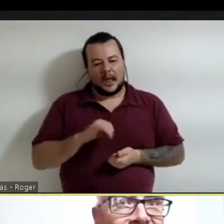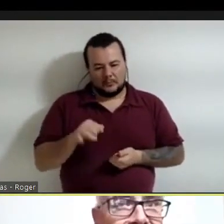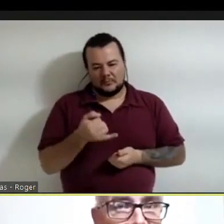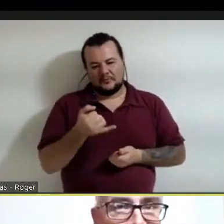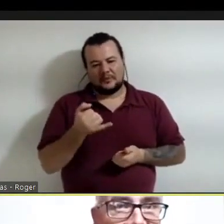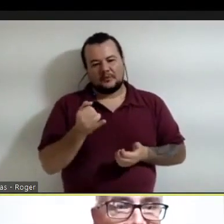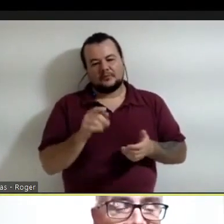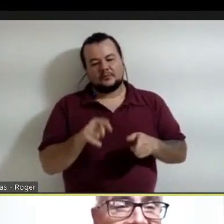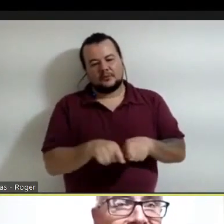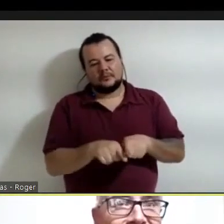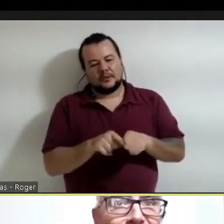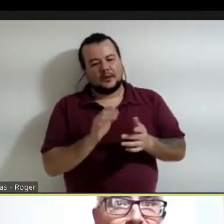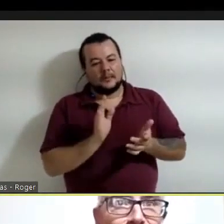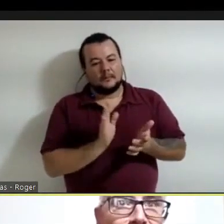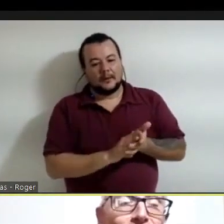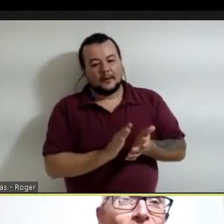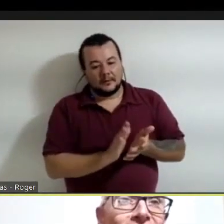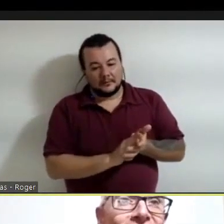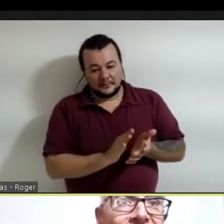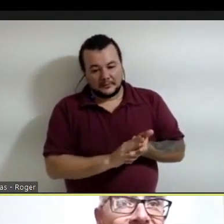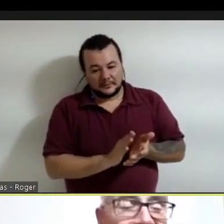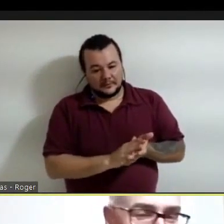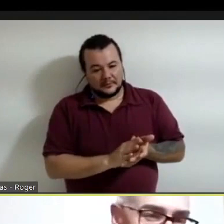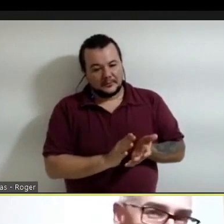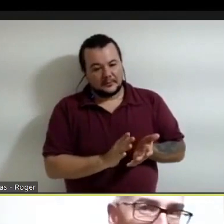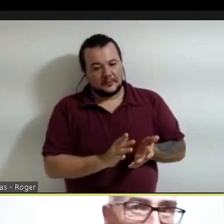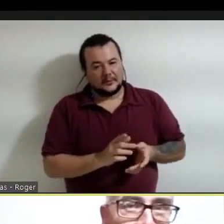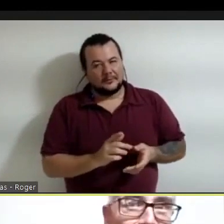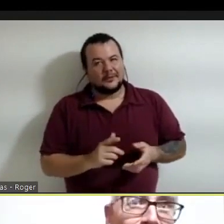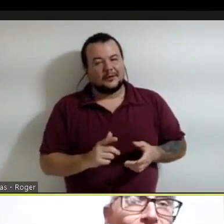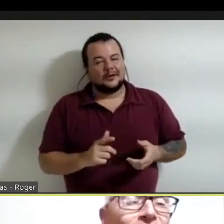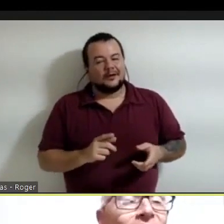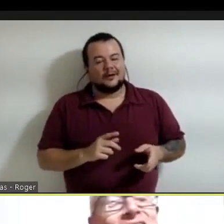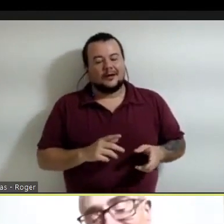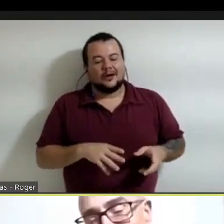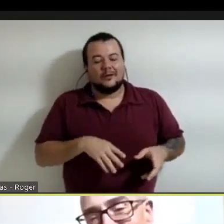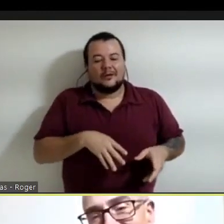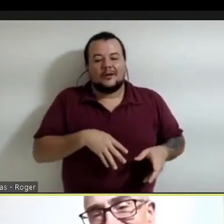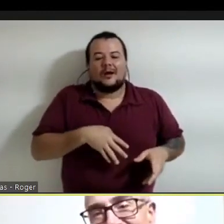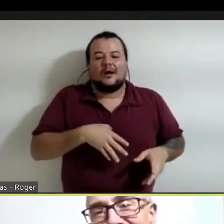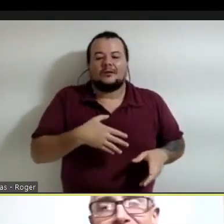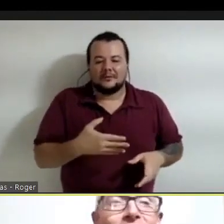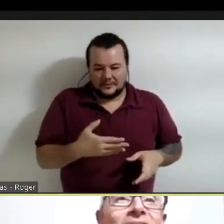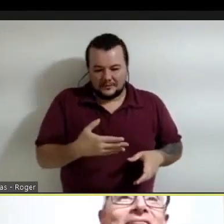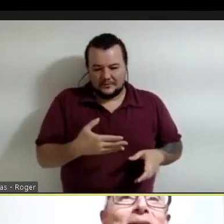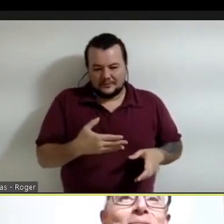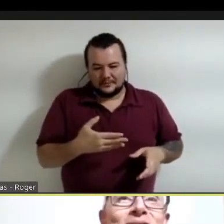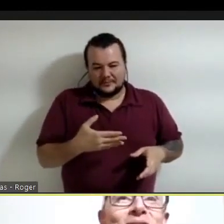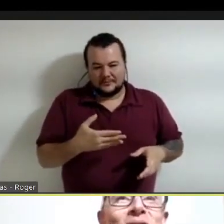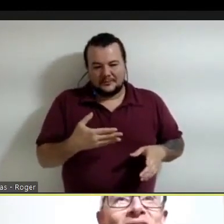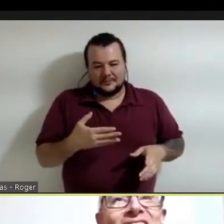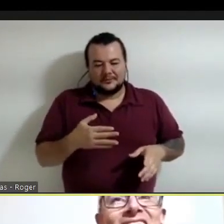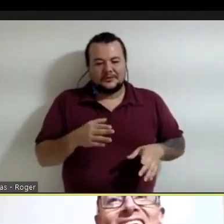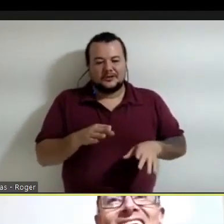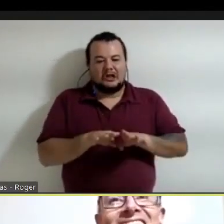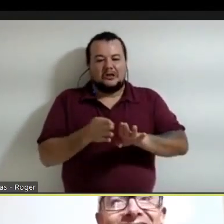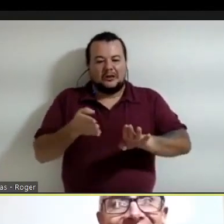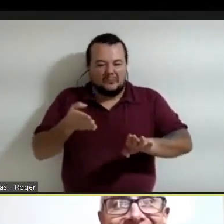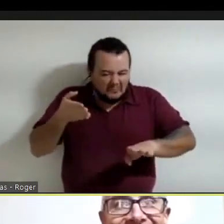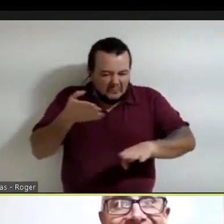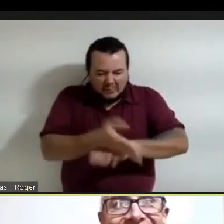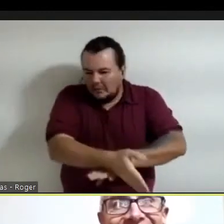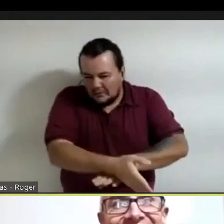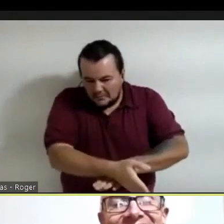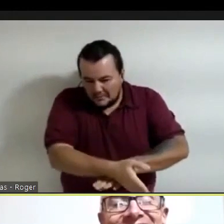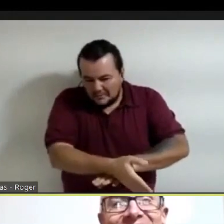valentia de derribar a porta e traer a tua aula semejante mascota tan grande.